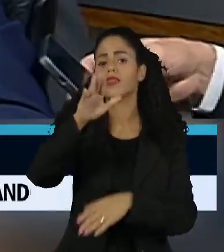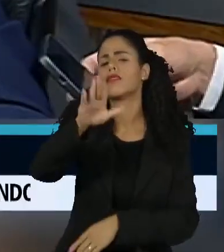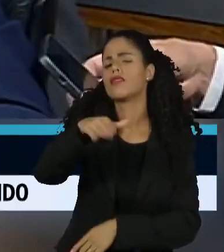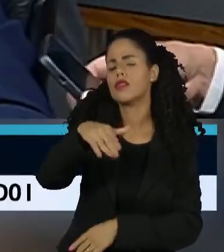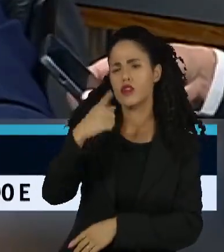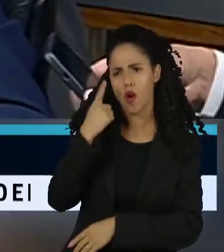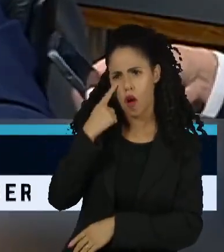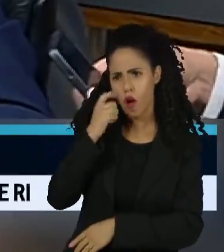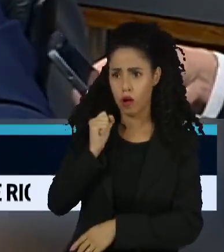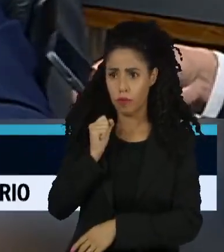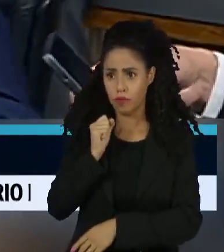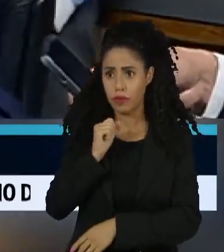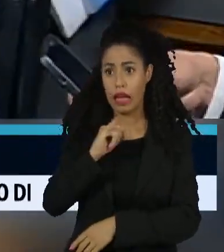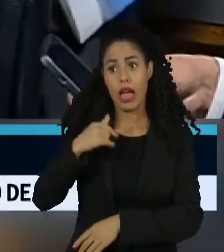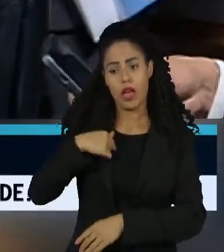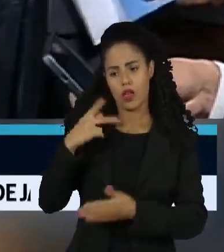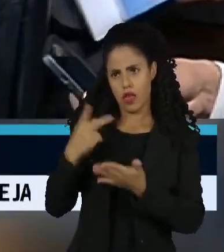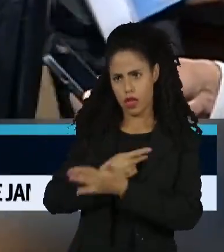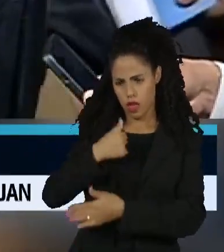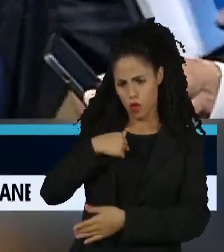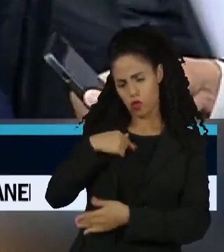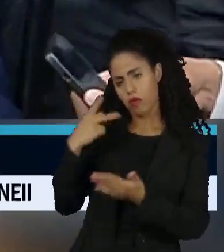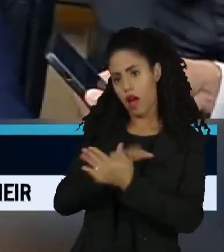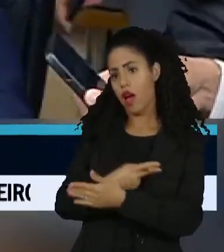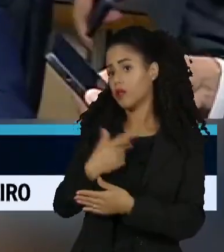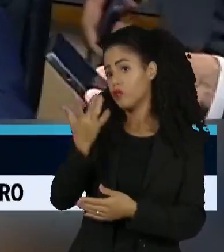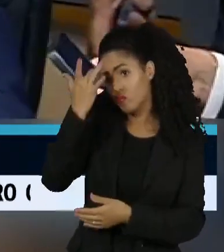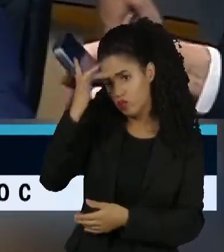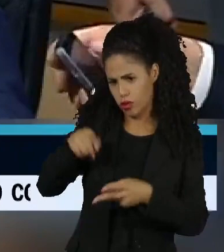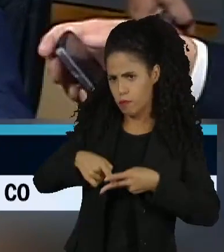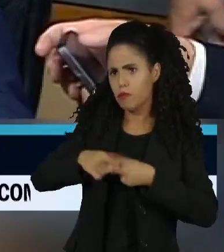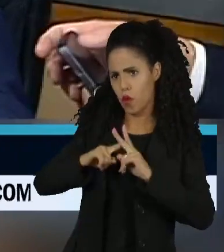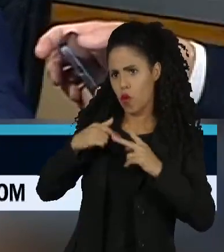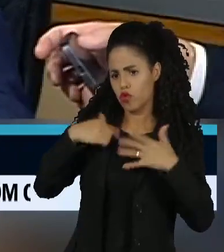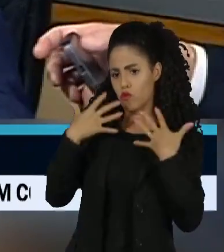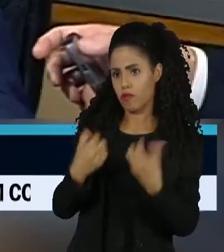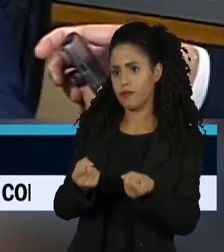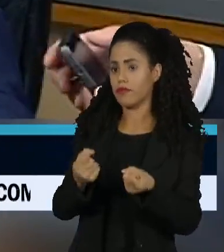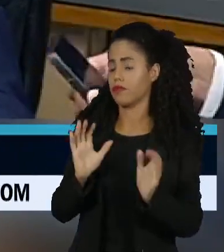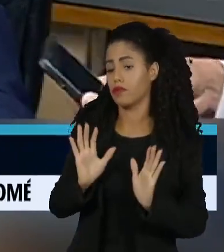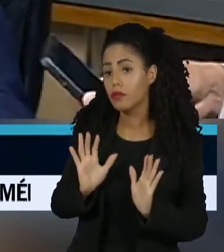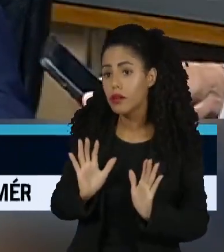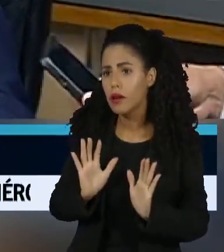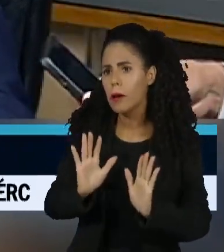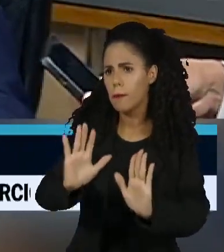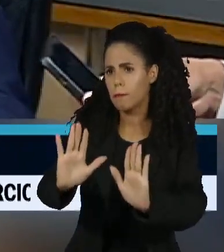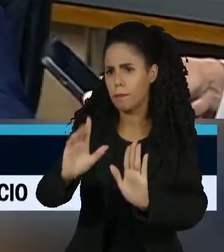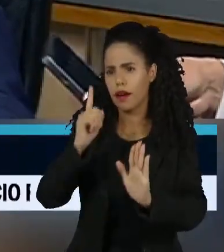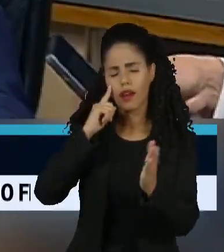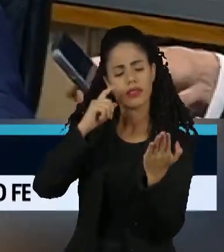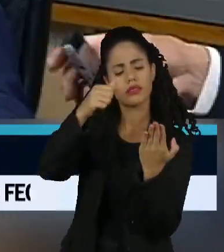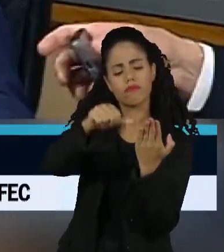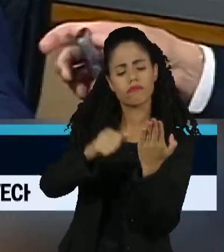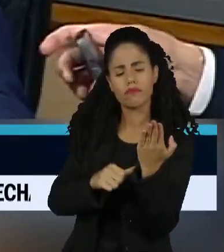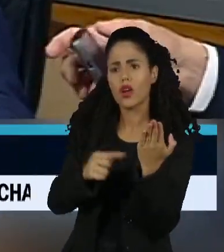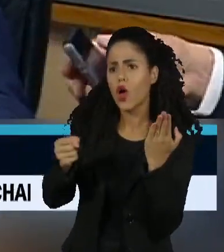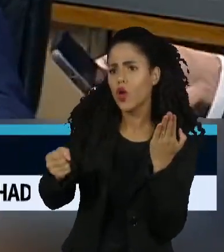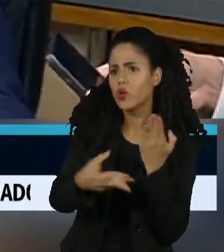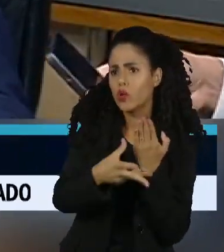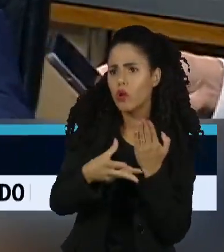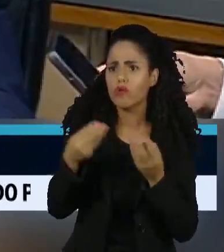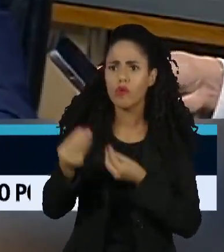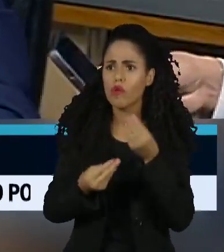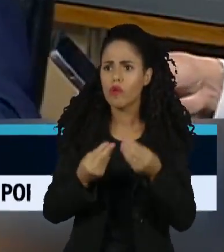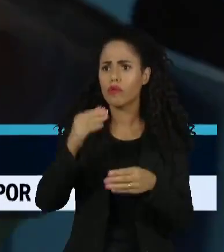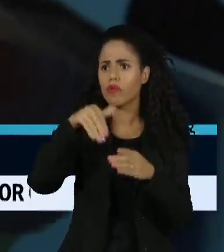presidente, se eu estou errado, me corrija o regimentalista que eu não sou. Mas se não há relatório novo, eu não tenho vistas